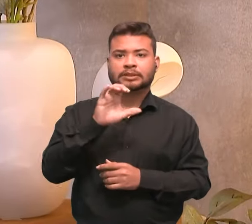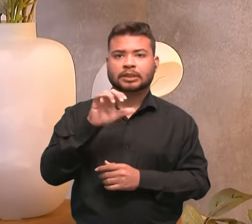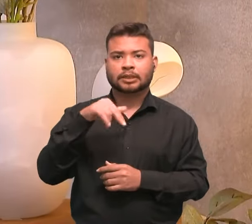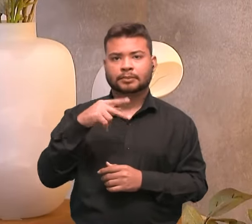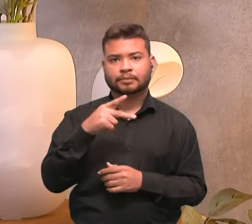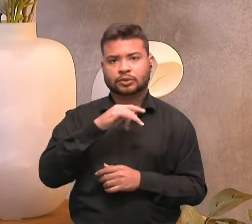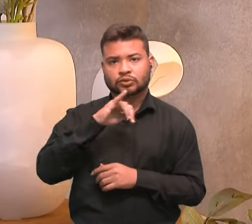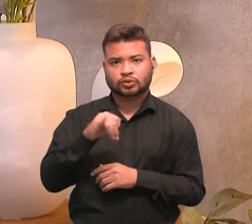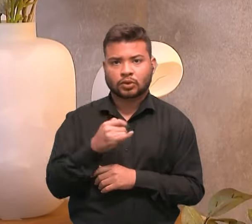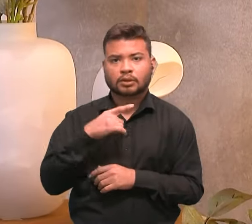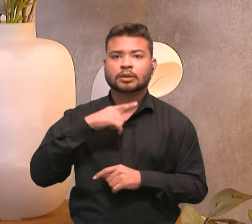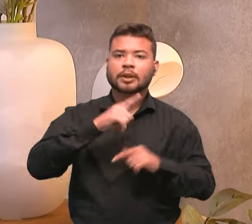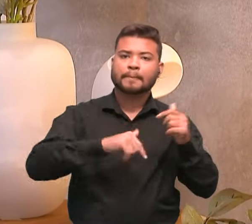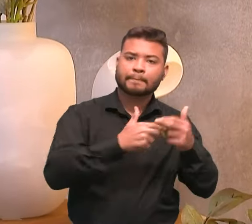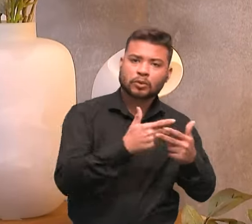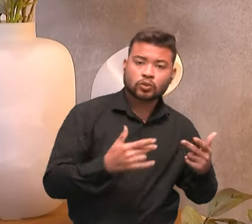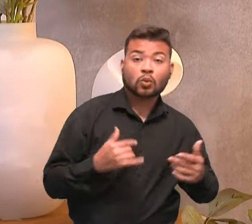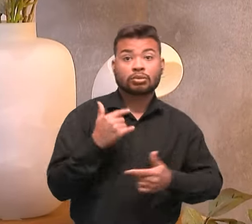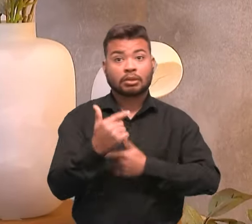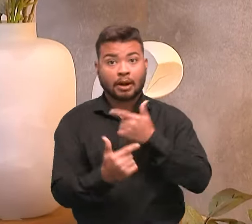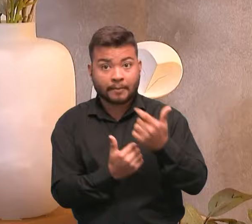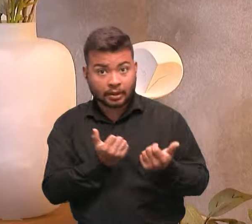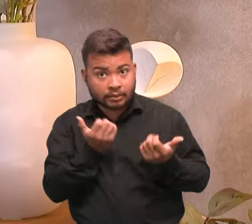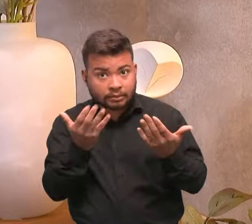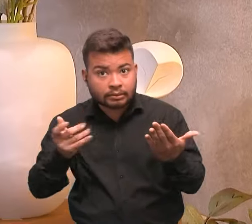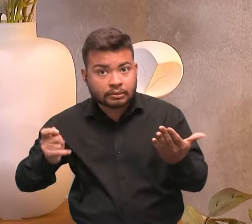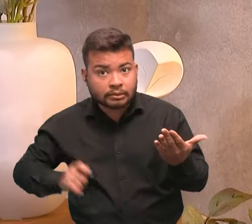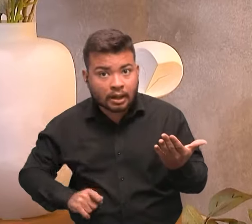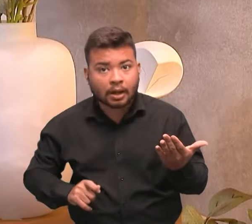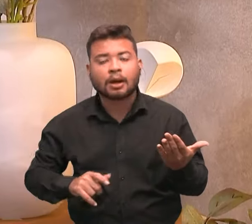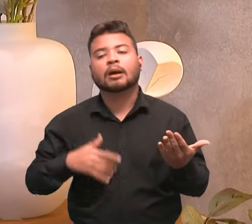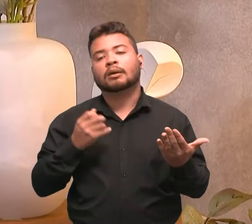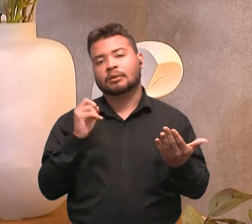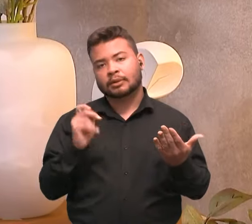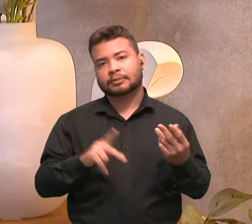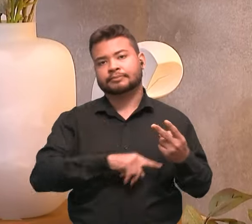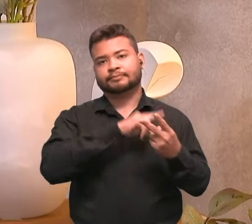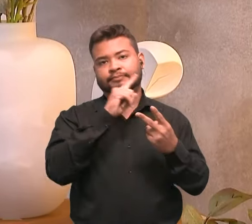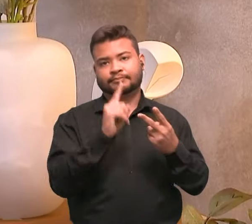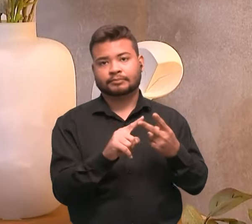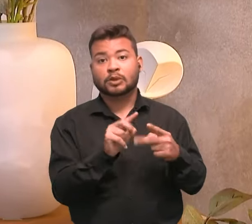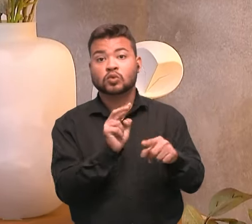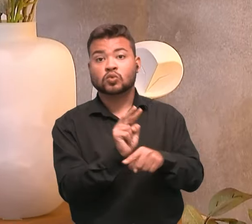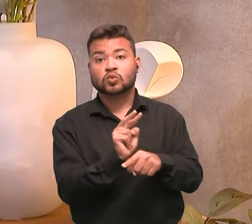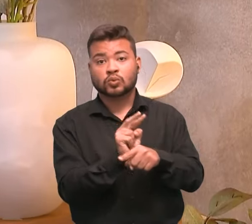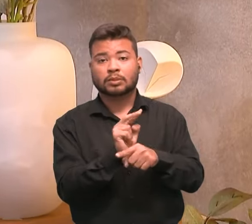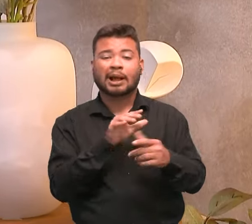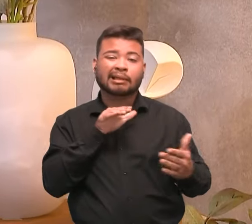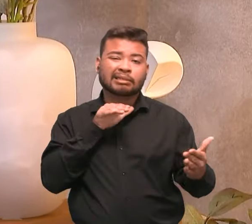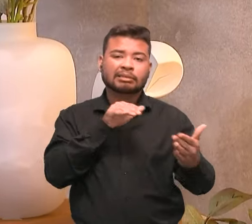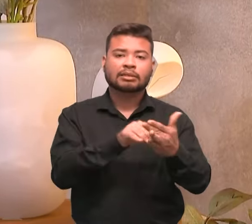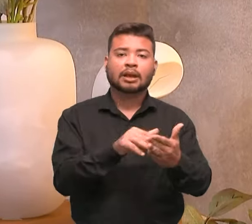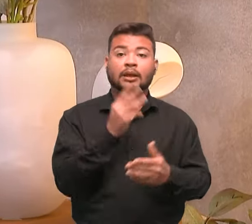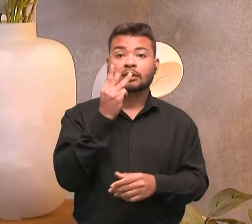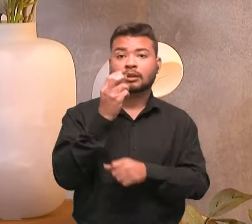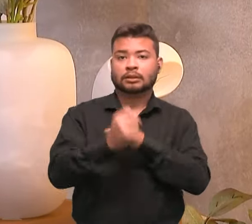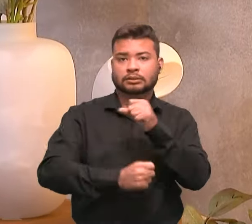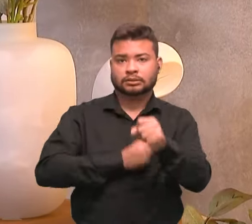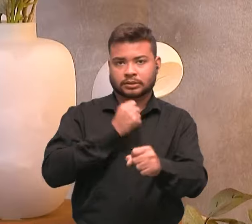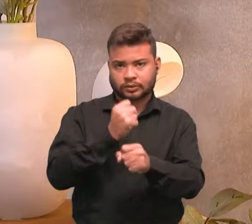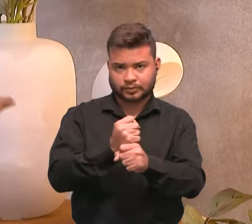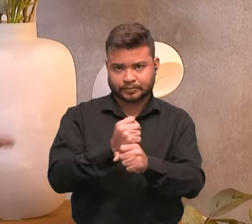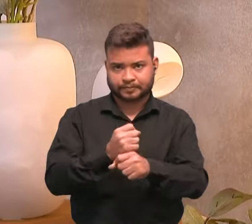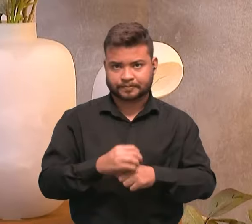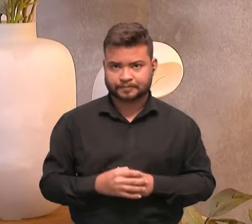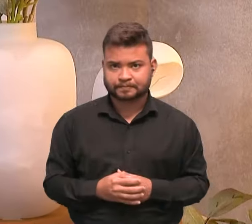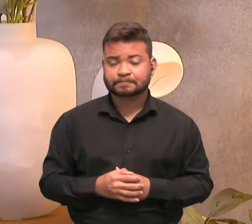viável ou um serviço, nós vamos para a fase da incubação, que dura até 3 anos. Nessa etapa, além